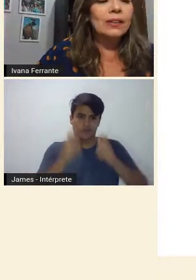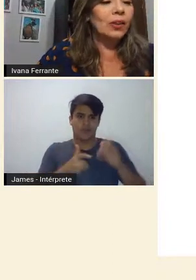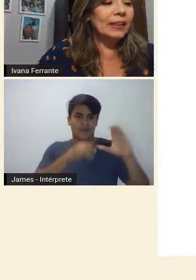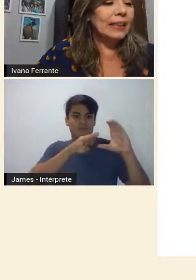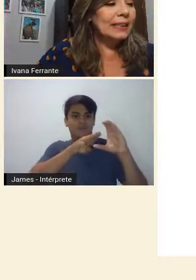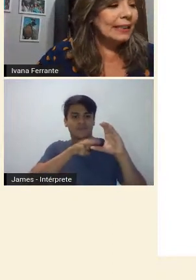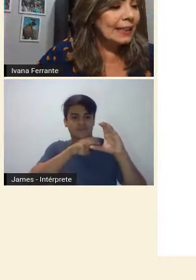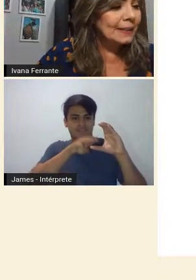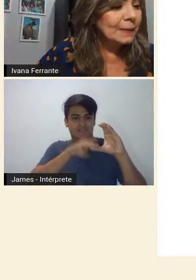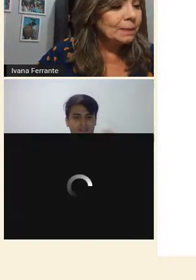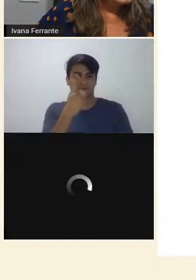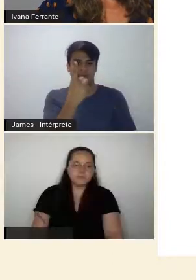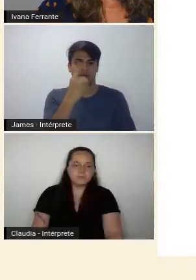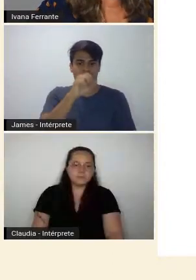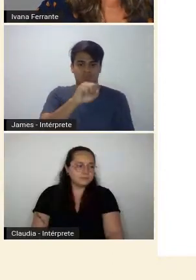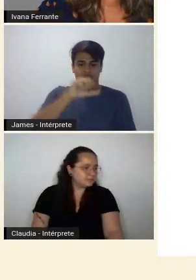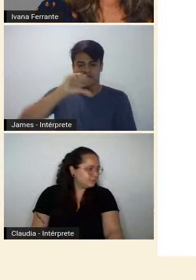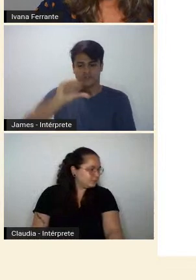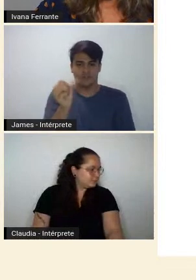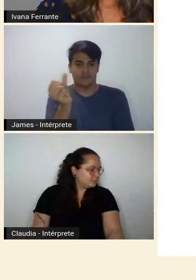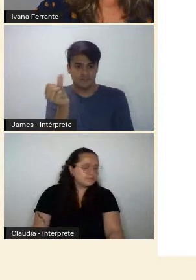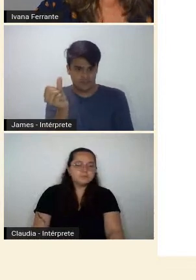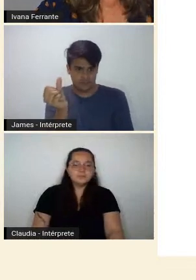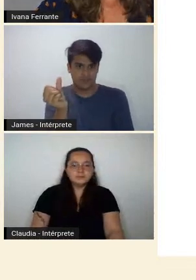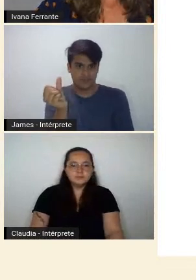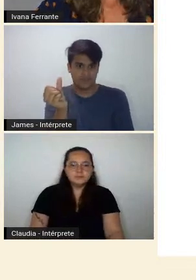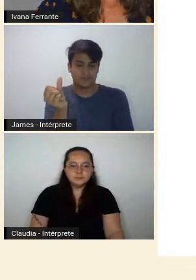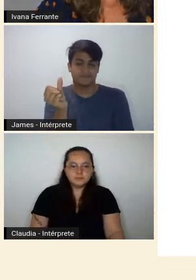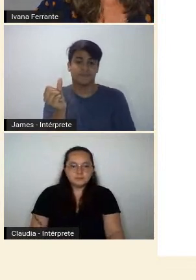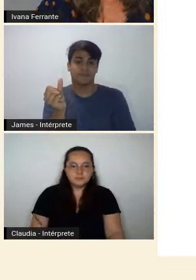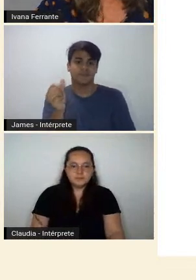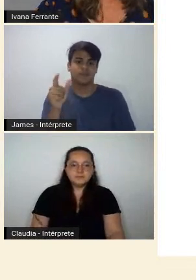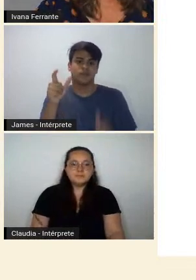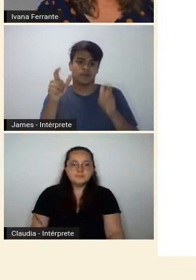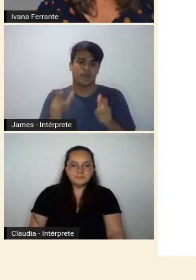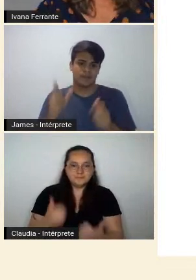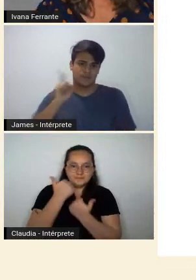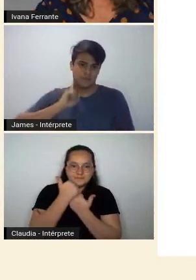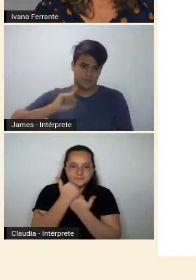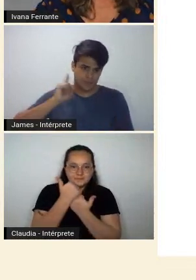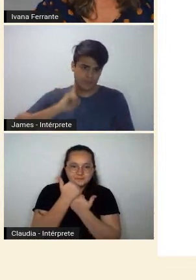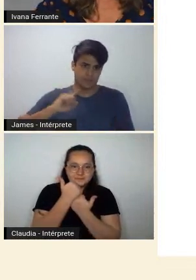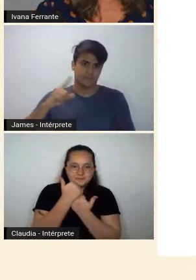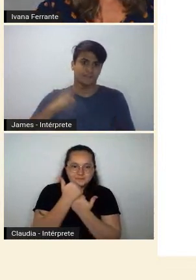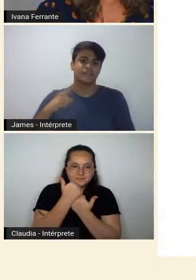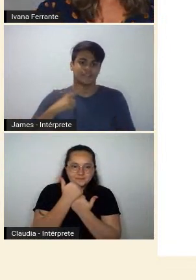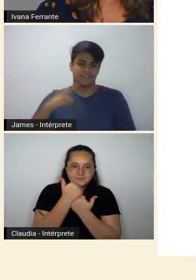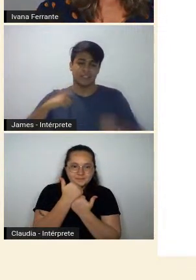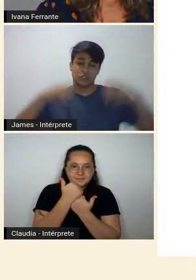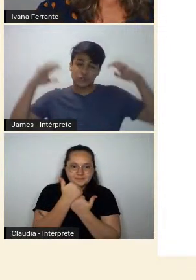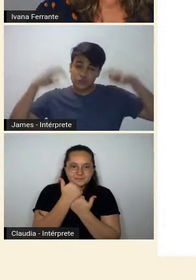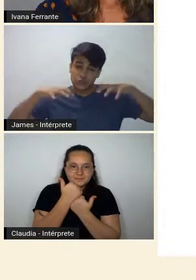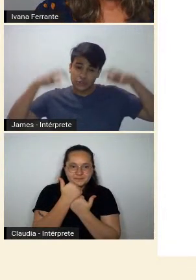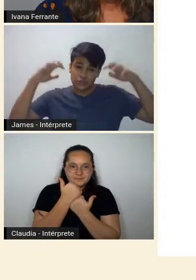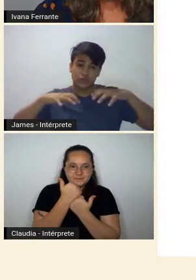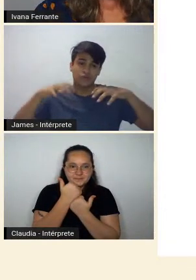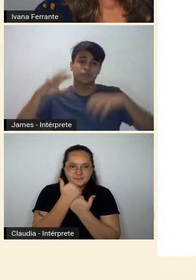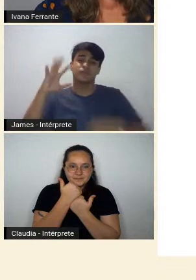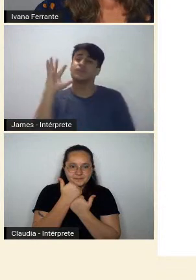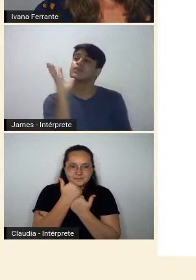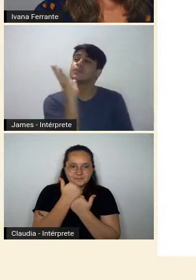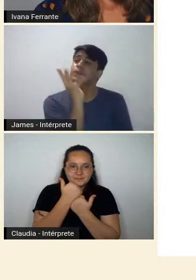em 1896, nos Gerais e Mineiros, onde a chuva cai em intervalos de